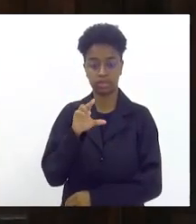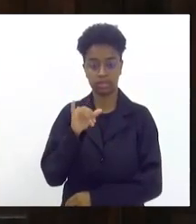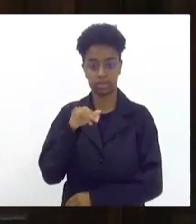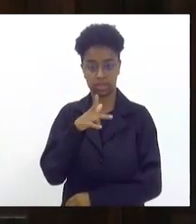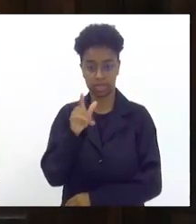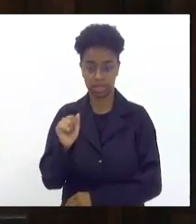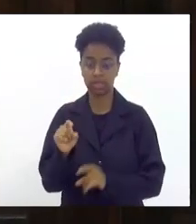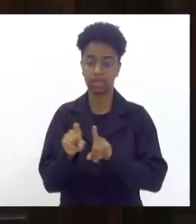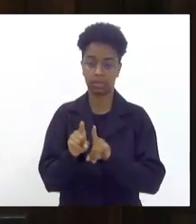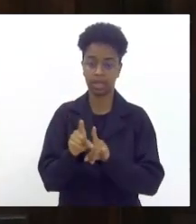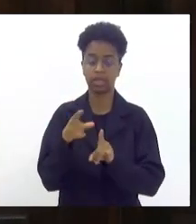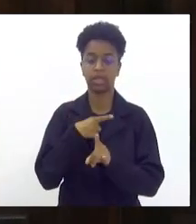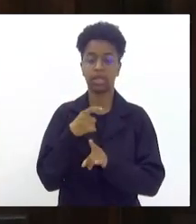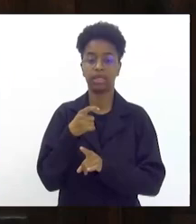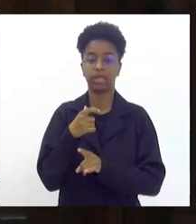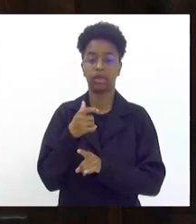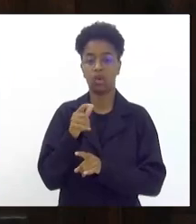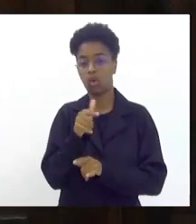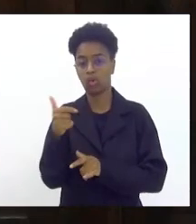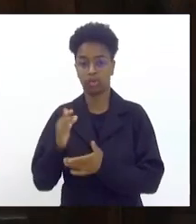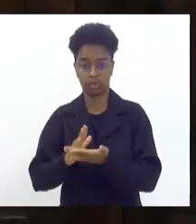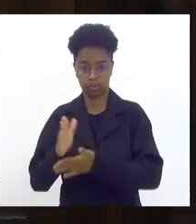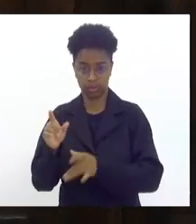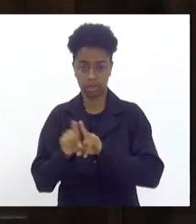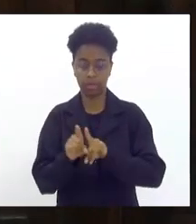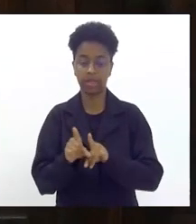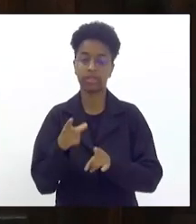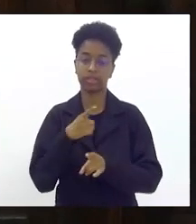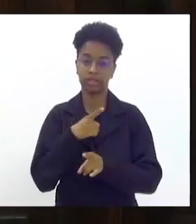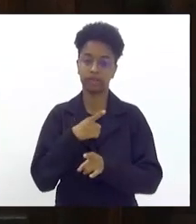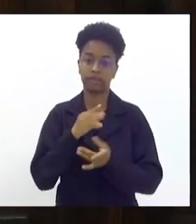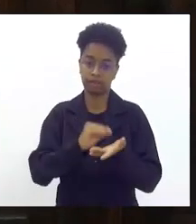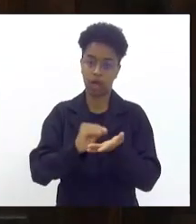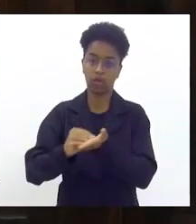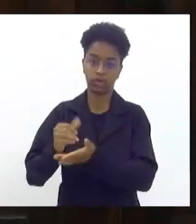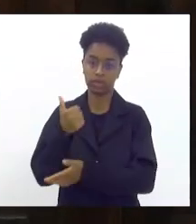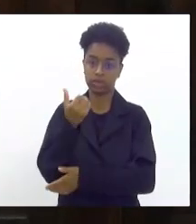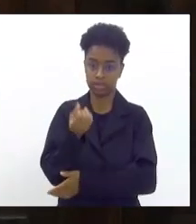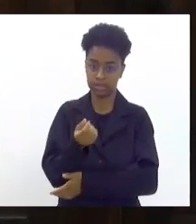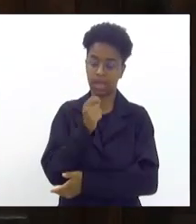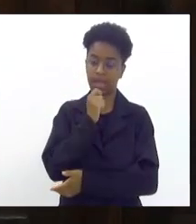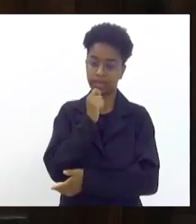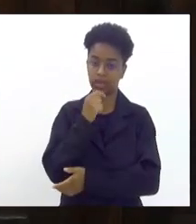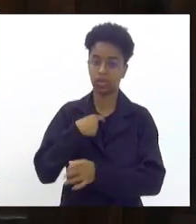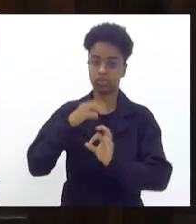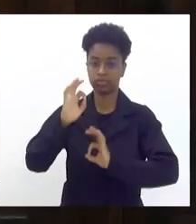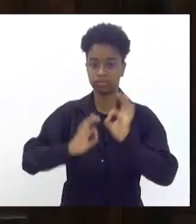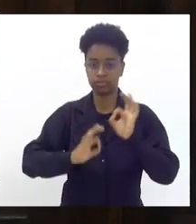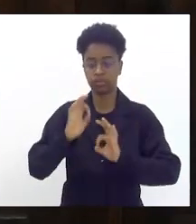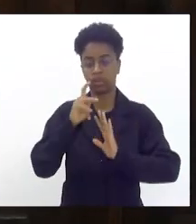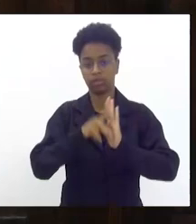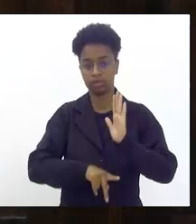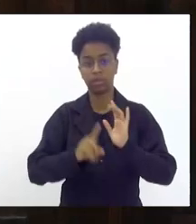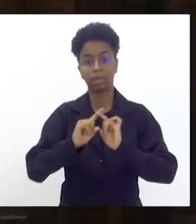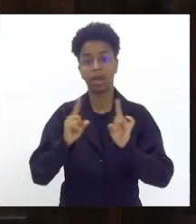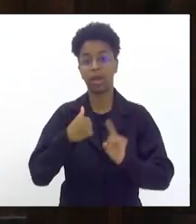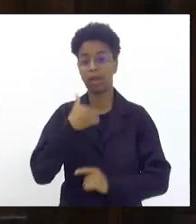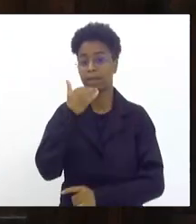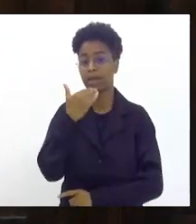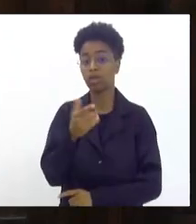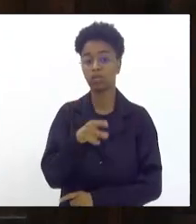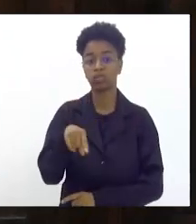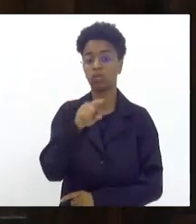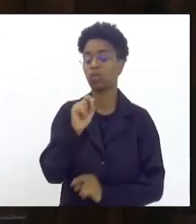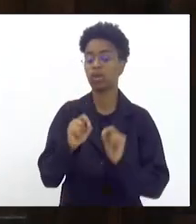Abolição. Existem mais 16 escolas na fila para que eu faça esse projeto. O eu peço? O funil guarda-chuva é muito